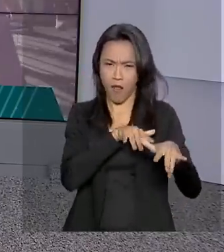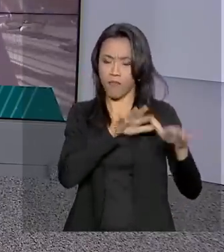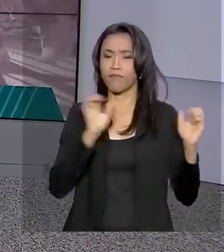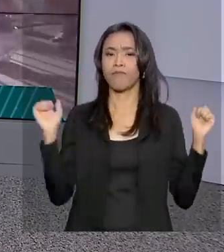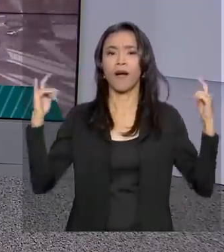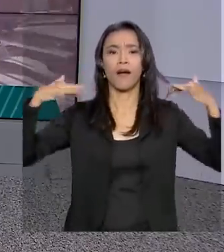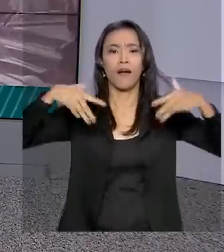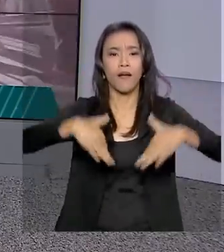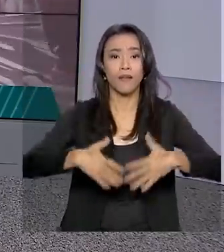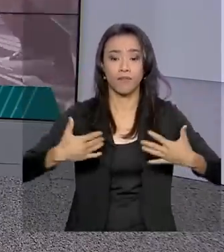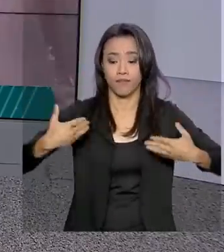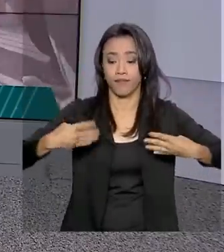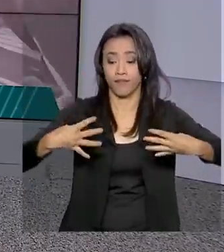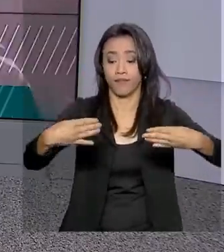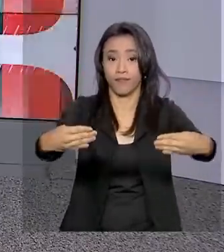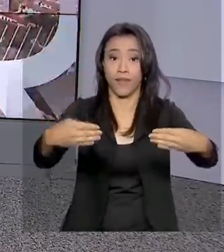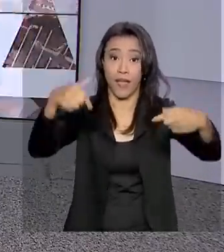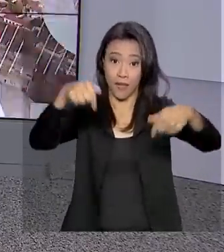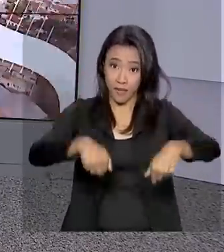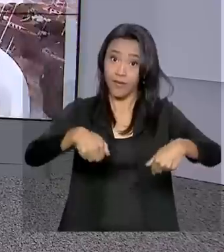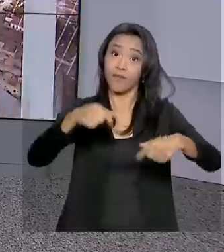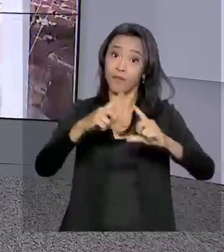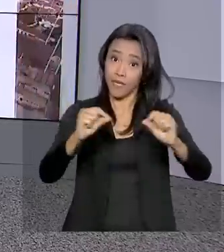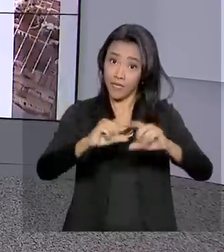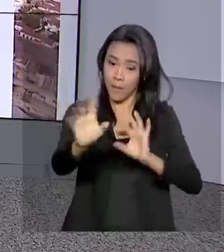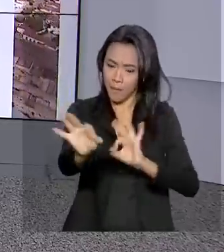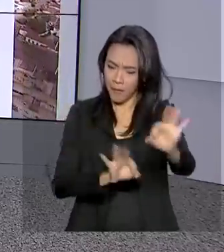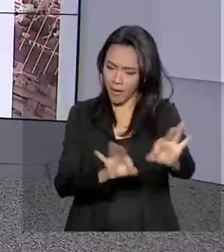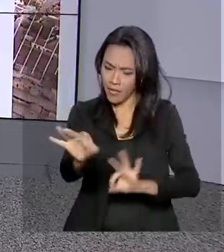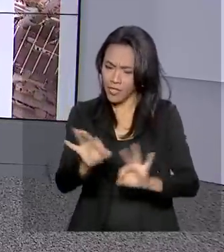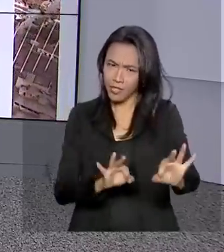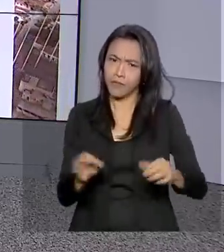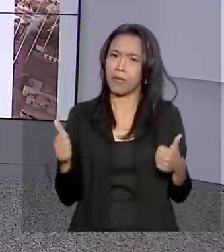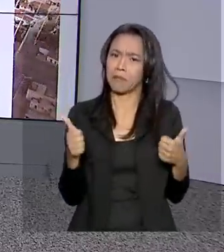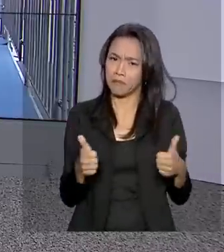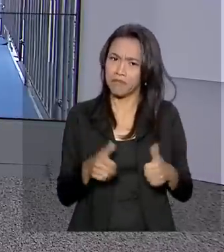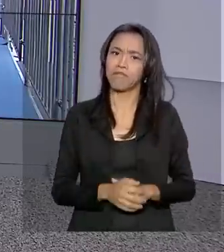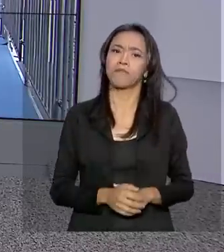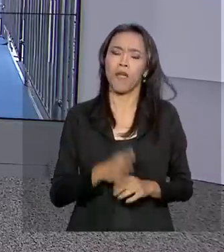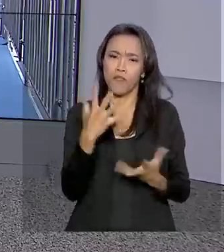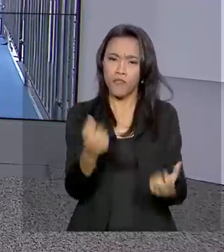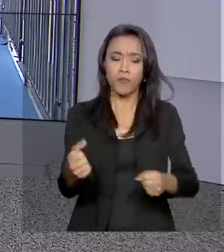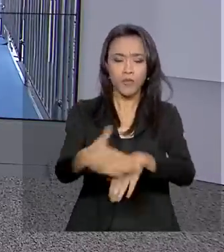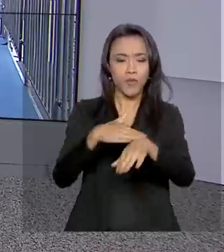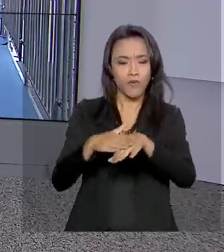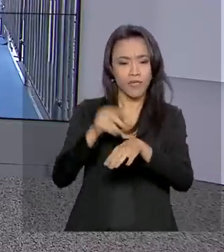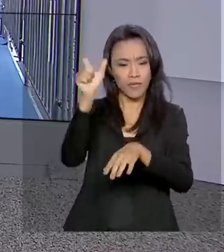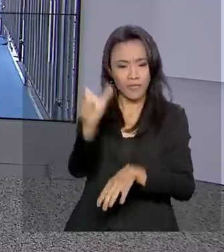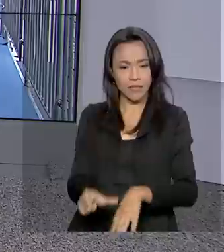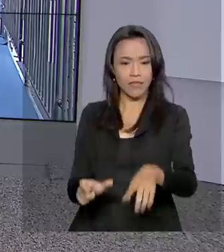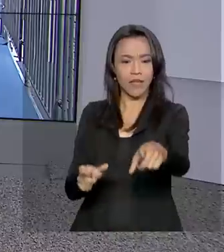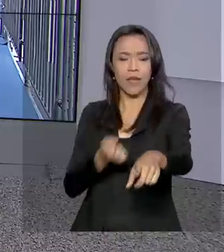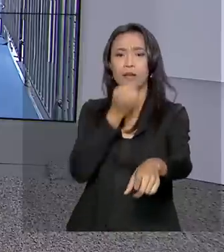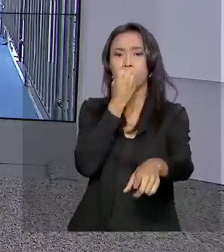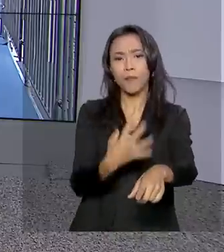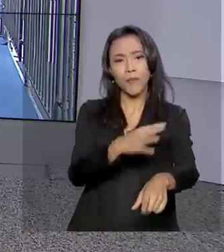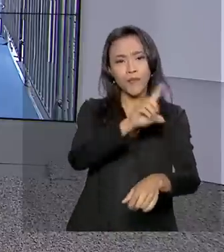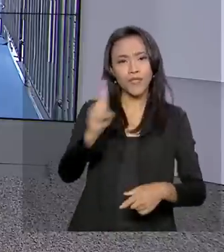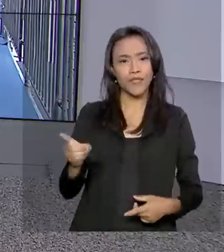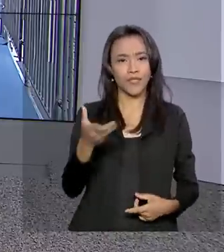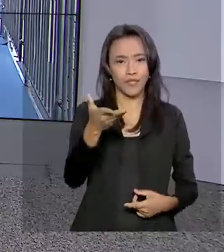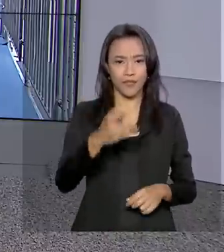ministérios aqui em Brasília. E os preparativos estão a todo vapor. Vamos conversar com o Daniel Popov. Davidani, bom dia para você.